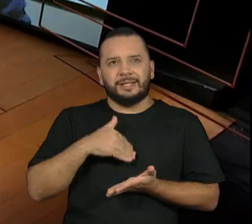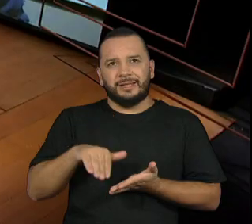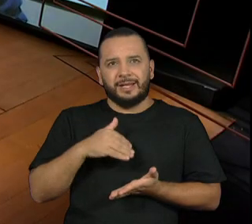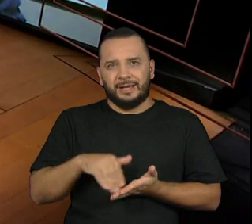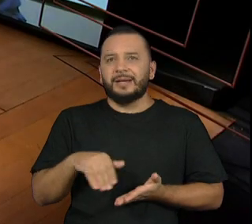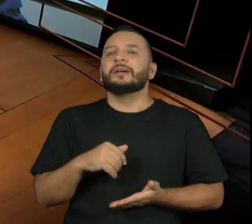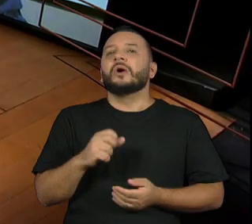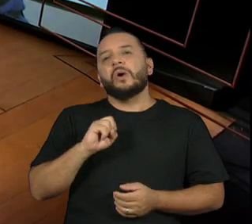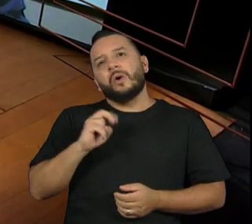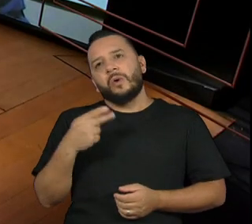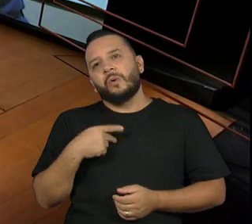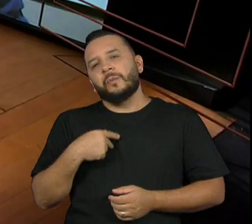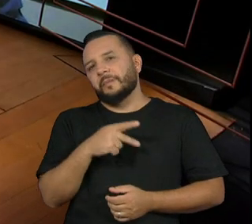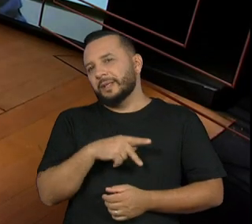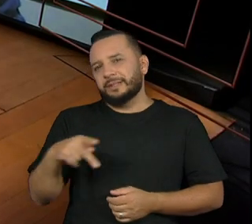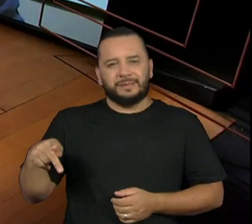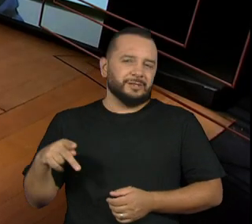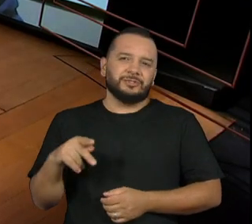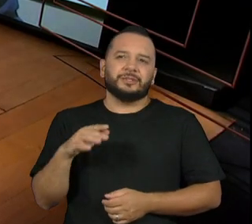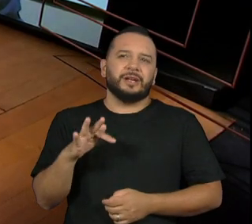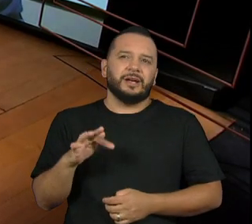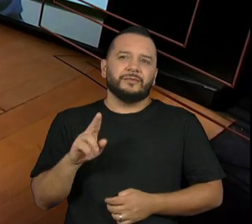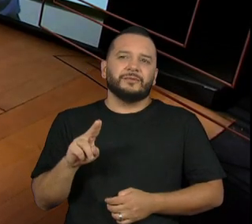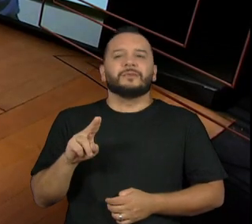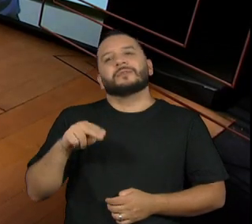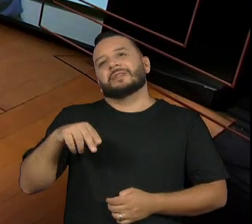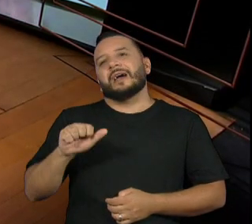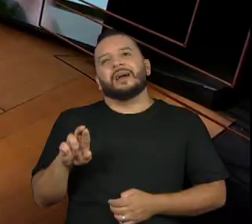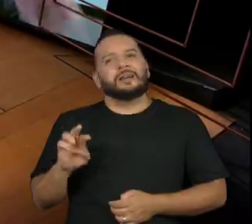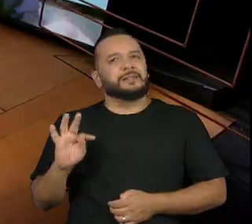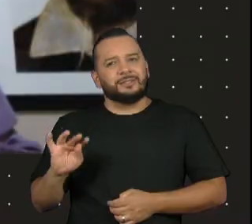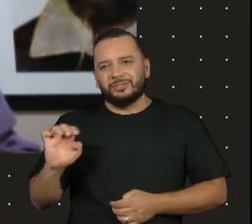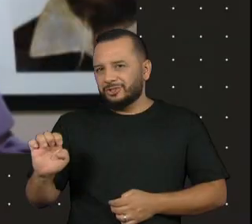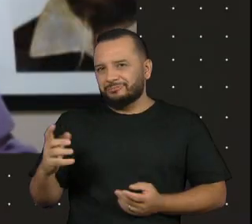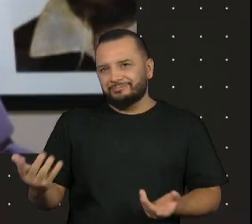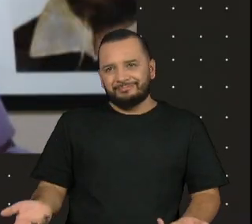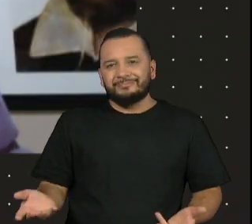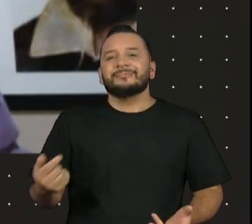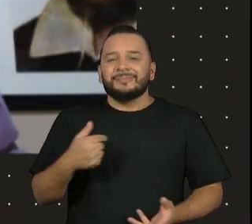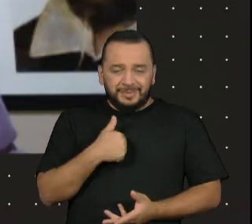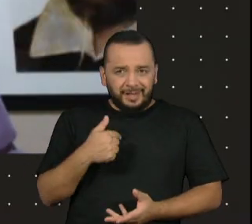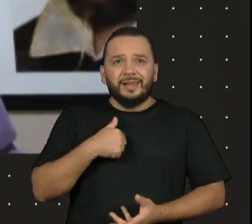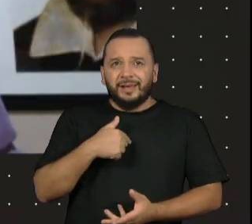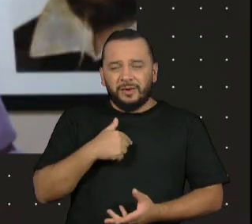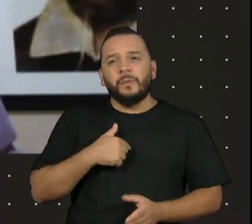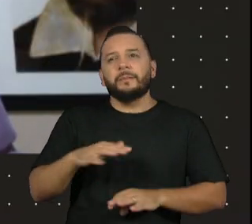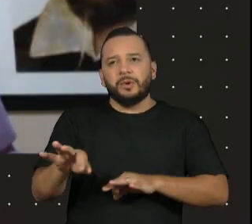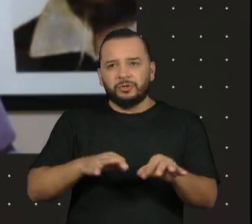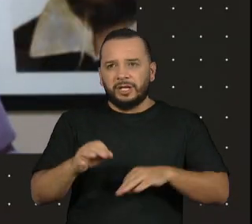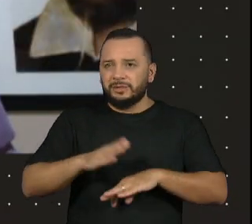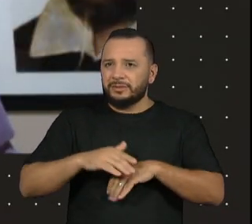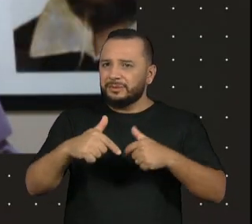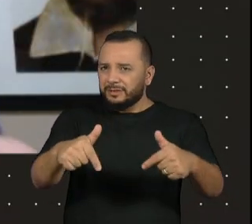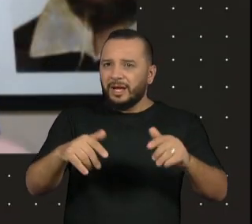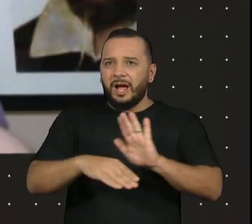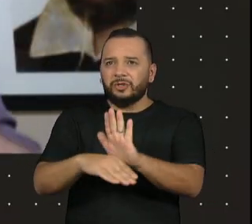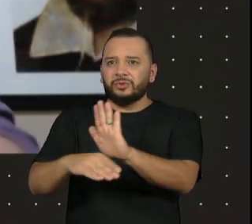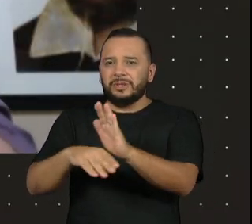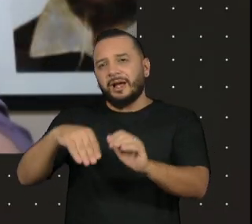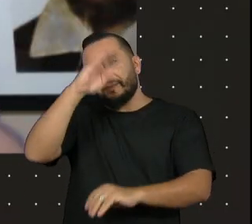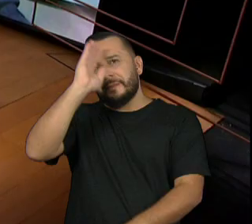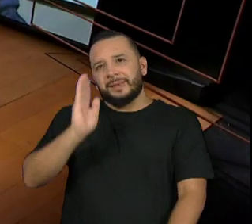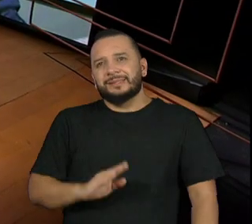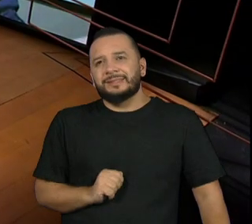presidente da FUNAF ou de qualquer outra coisa que aparecer para poder executar esse projeto que é de país. É claro que tem